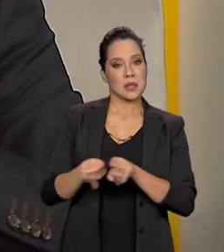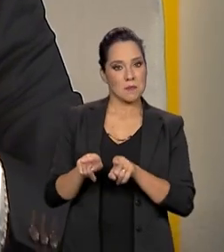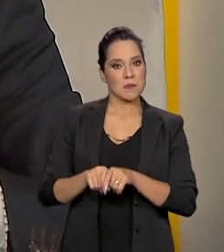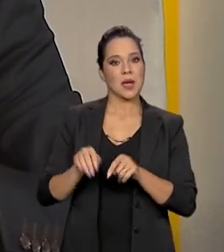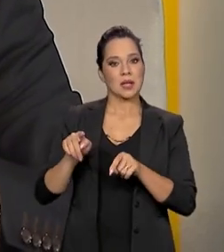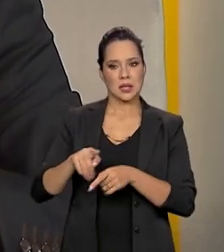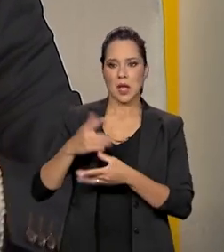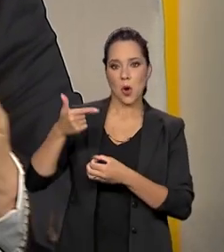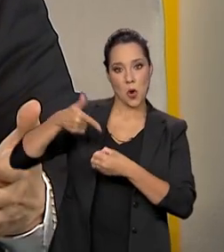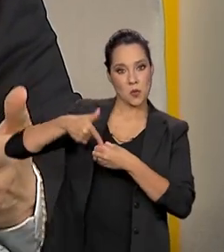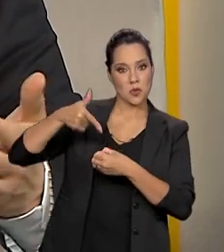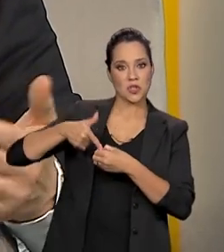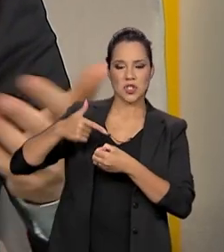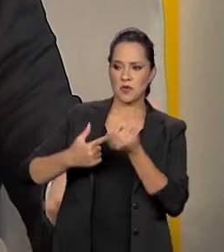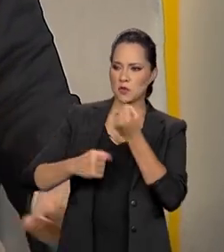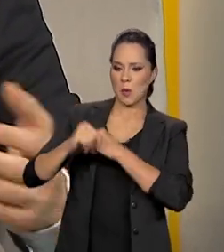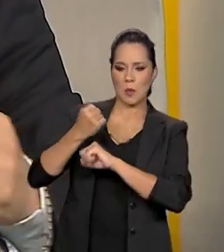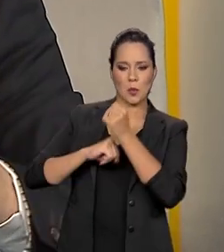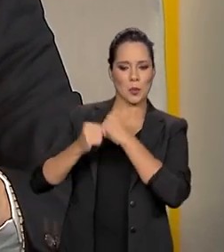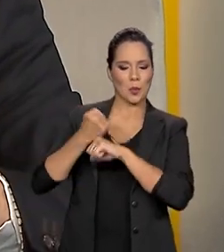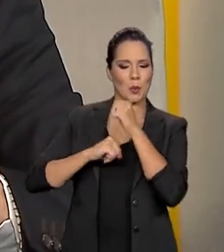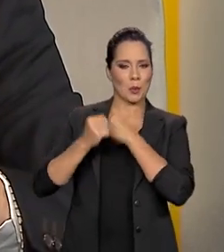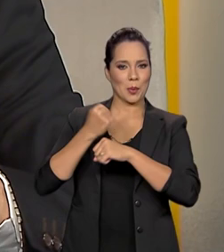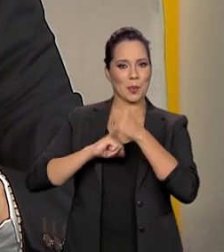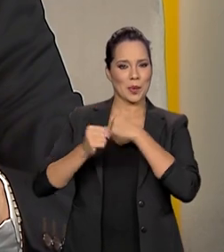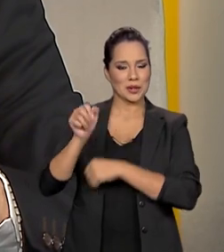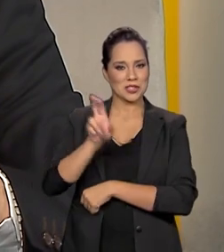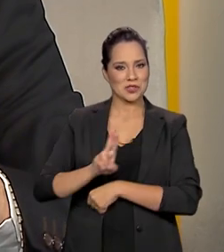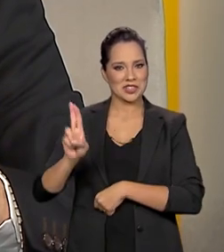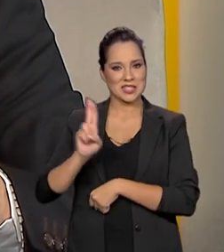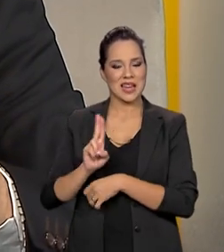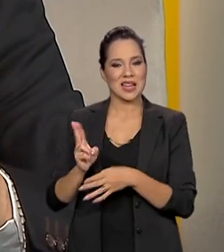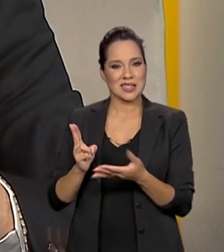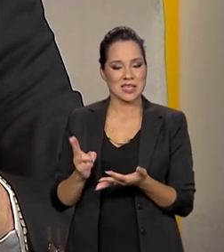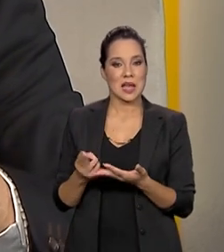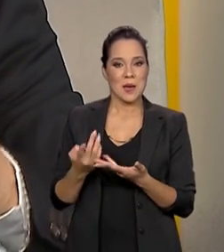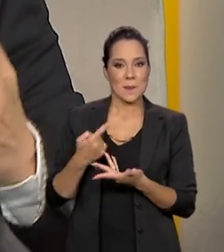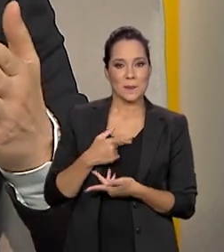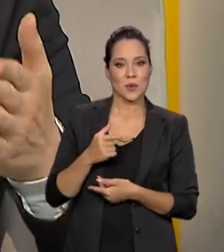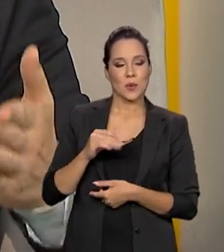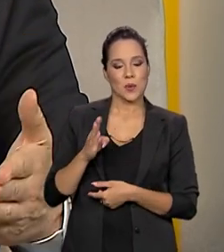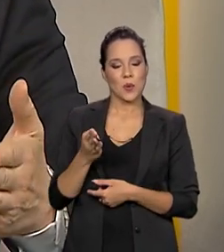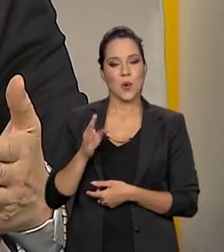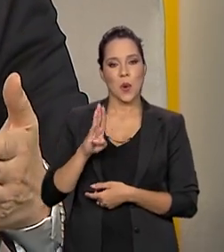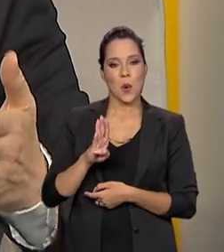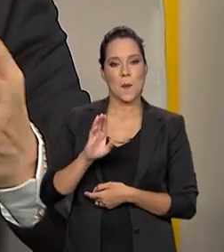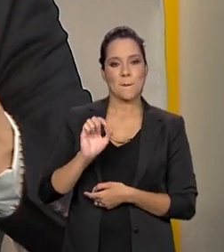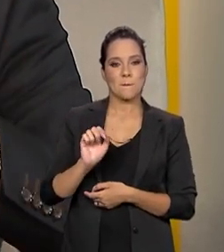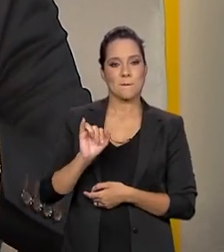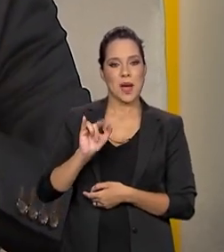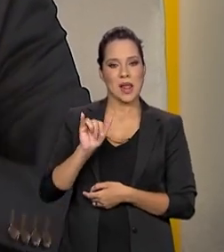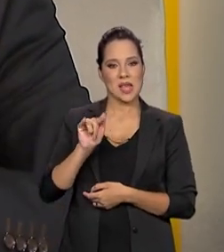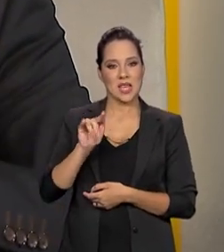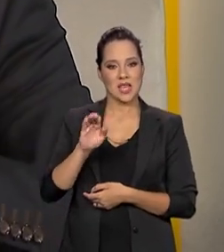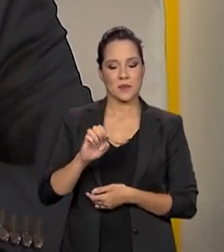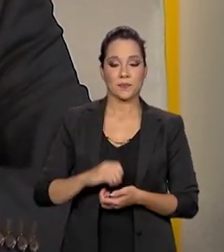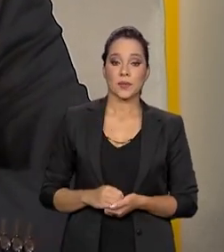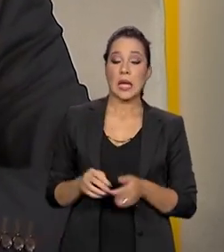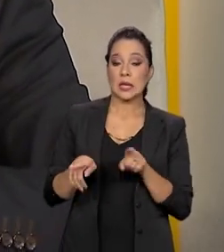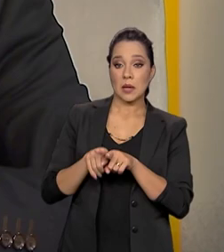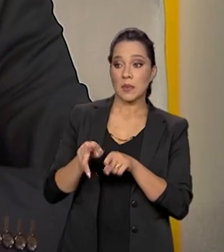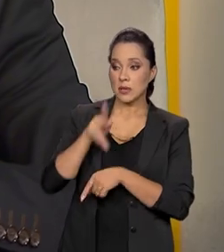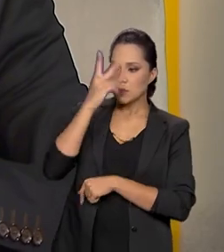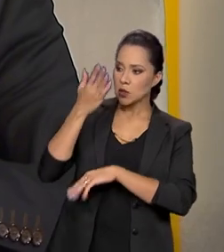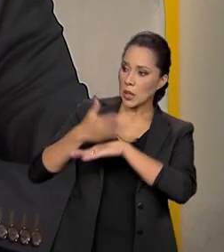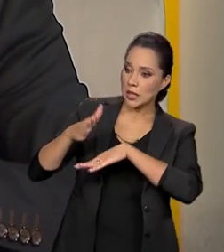vira combustível para essas máquinas que estão sendo utilizadas no bailique. Além disso, a formação desse